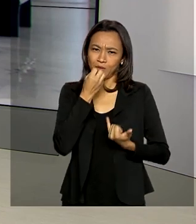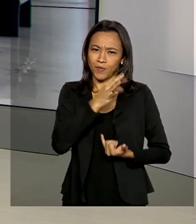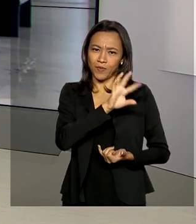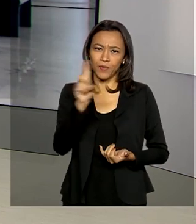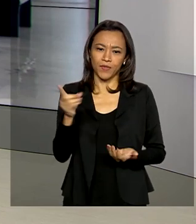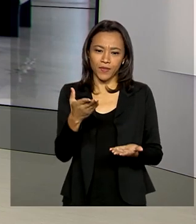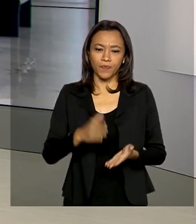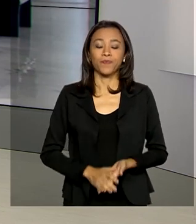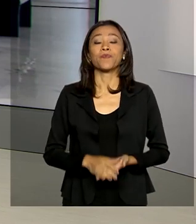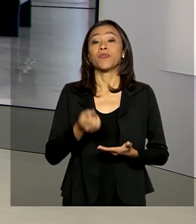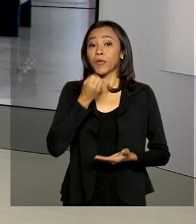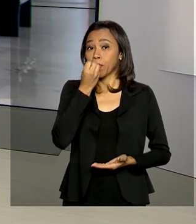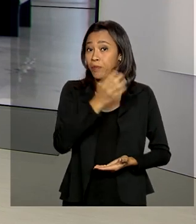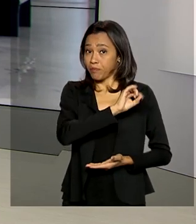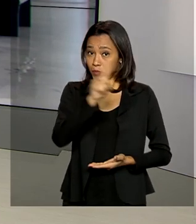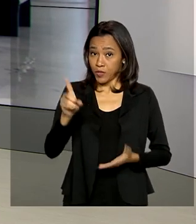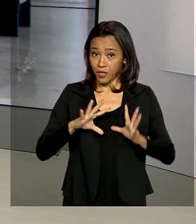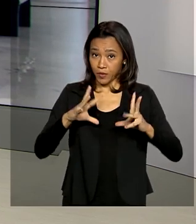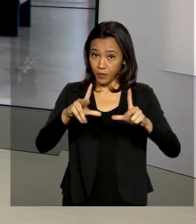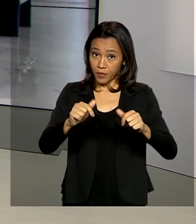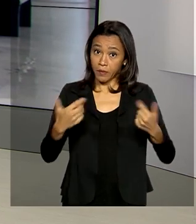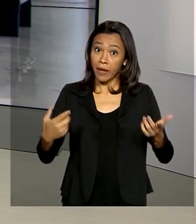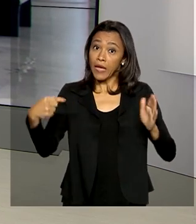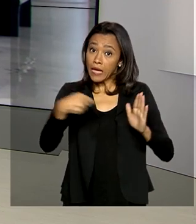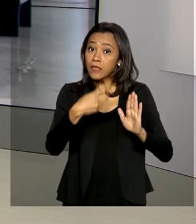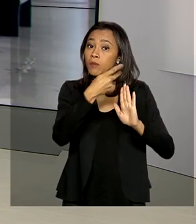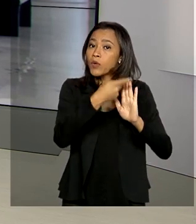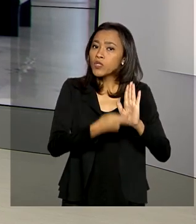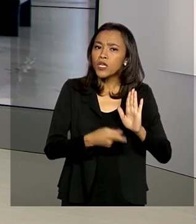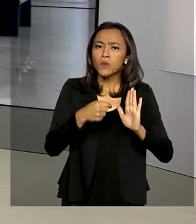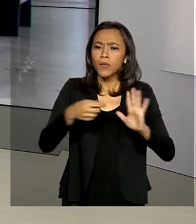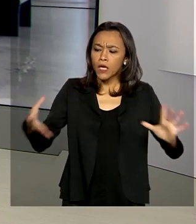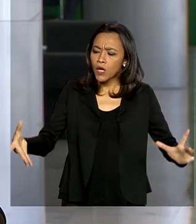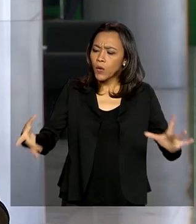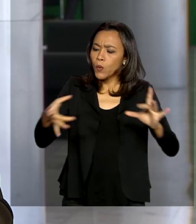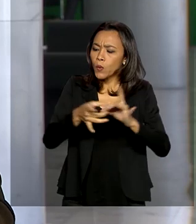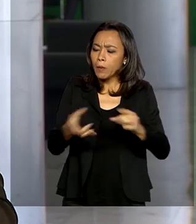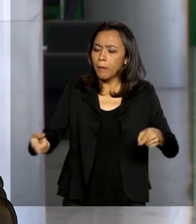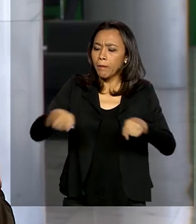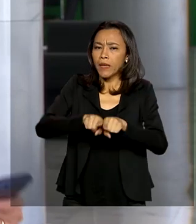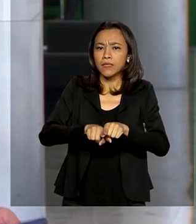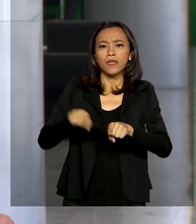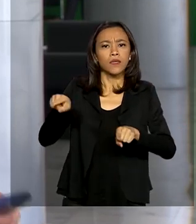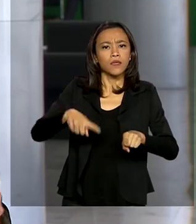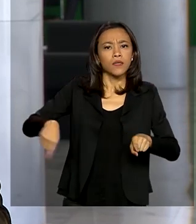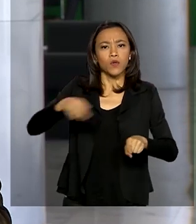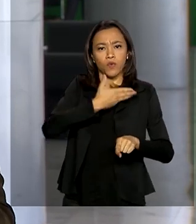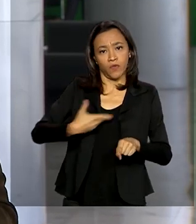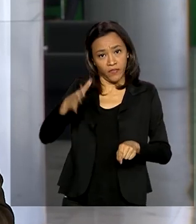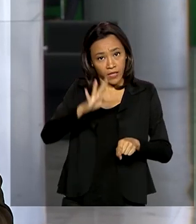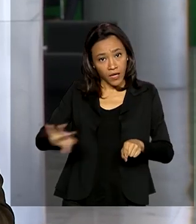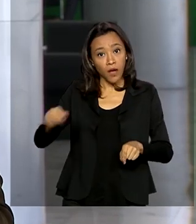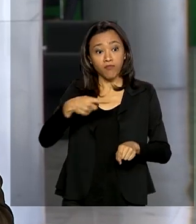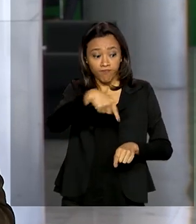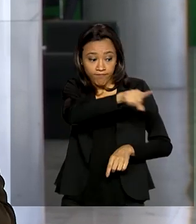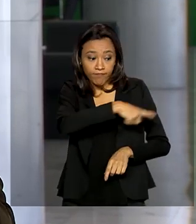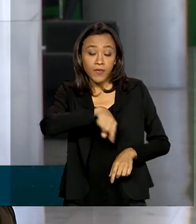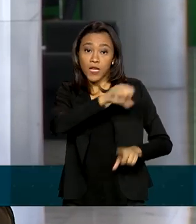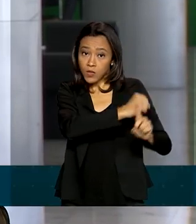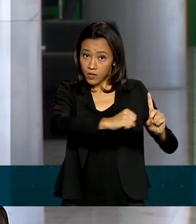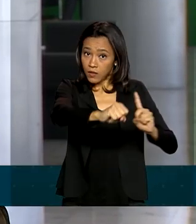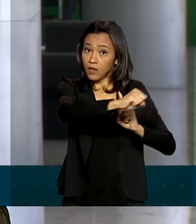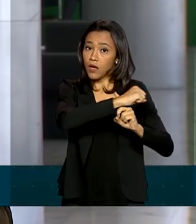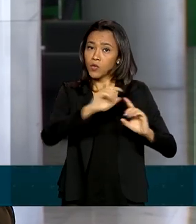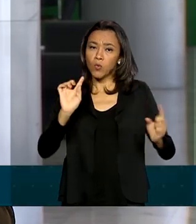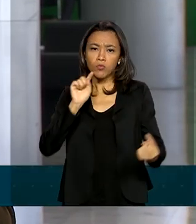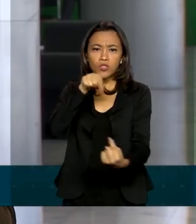Márcia. Bom dia, Roberto. Bom dia a todos. Olha, esse projeto, ele une e conta com a parceria entre o governo federal e também a sociedade civil